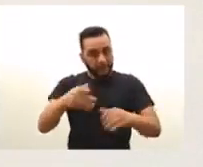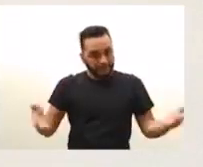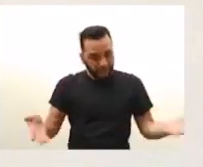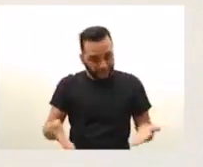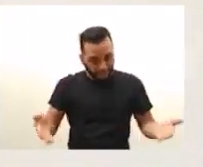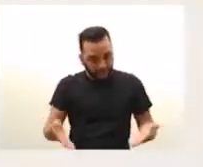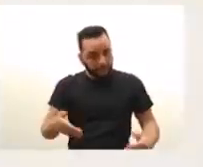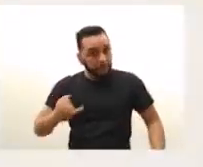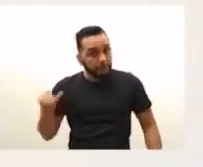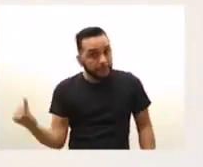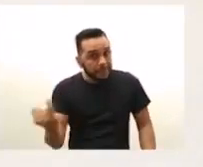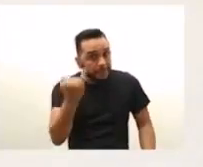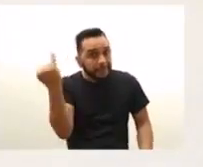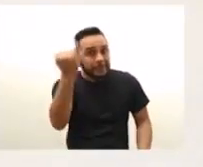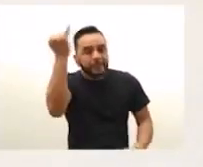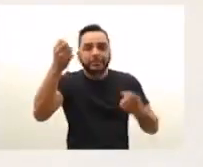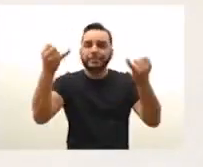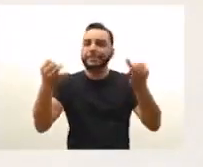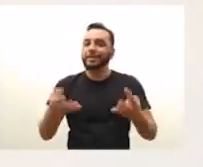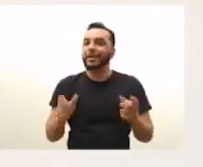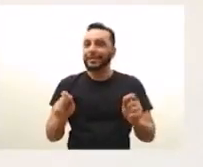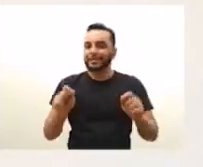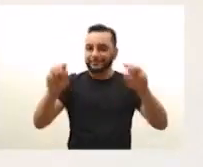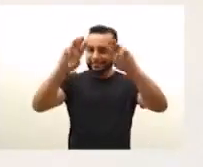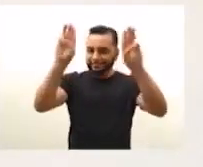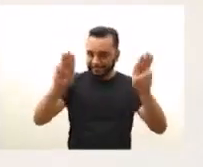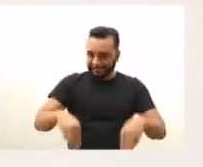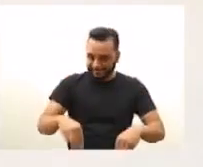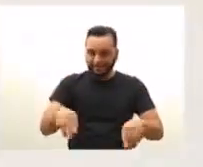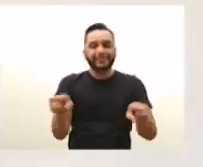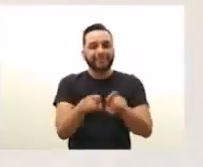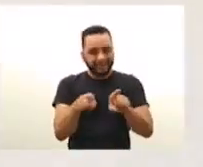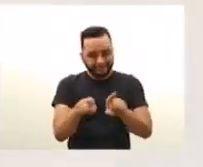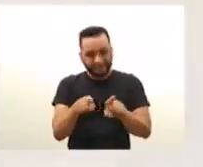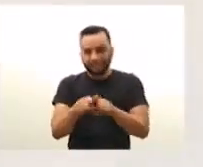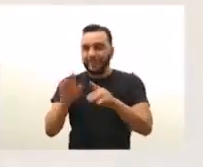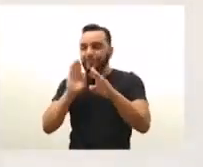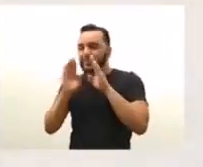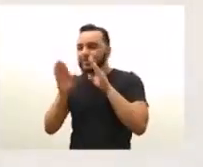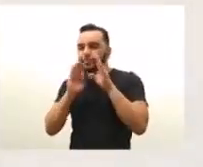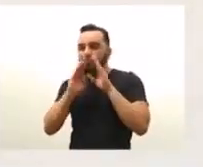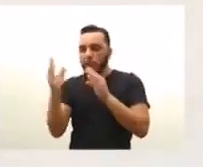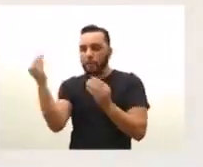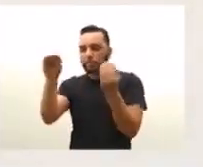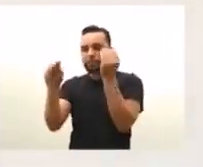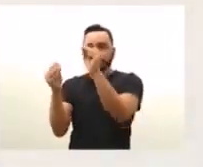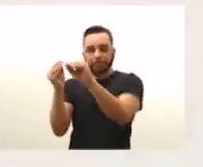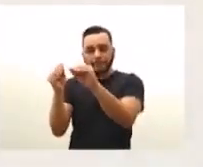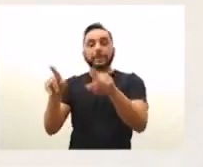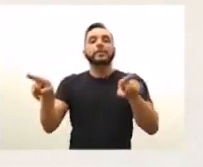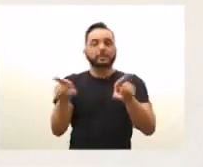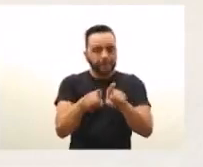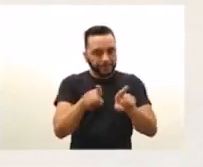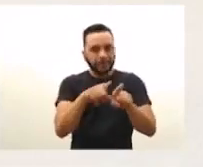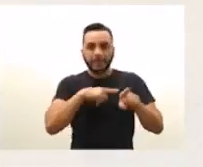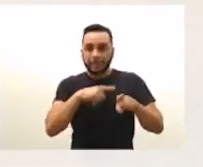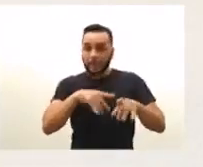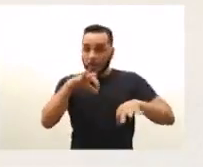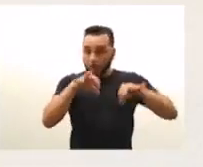país hoje em dia. É importante dizer que os museus, além das redes sociais, esses museus vão oferecer oficinas,